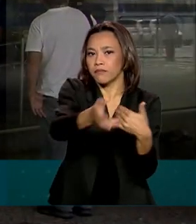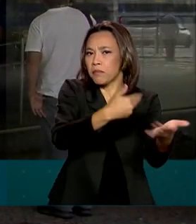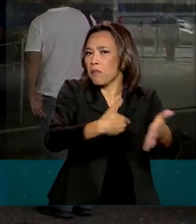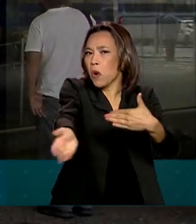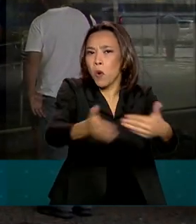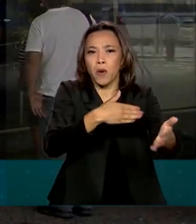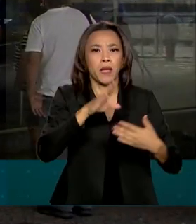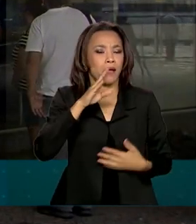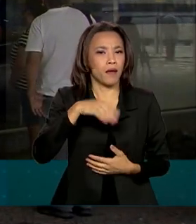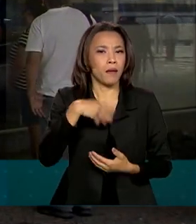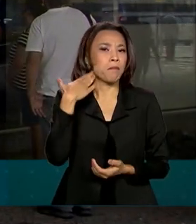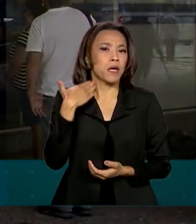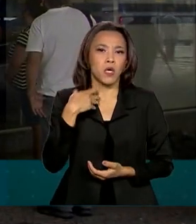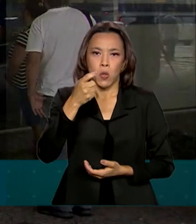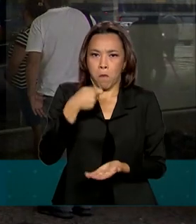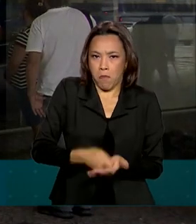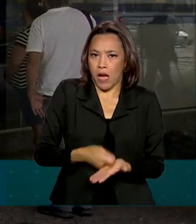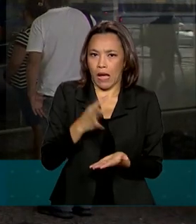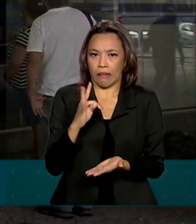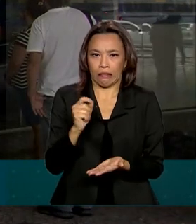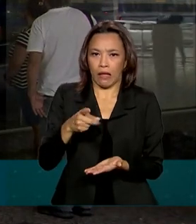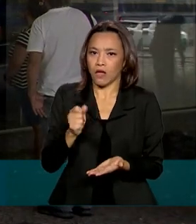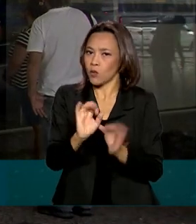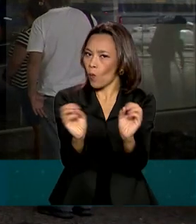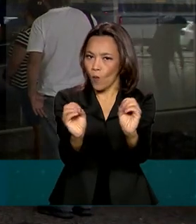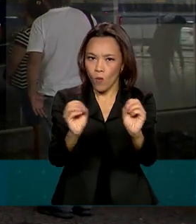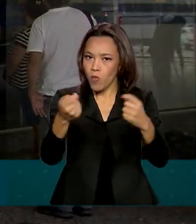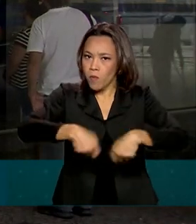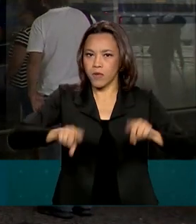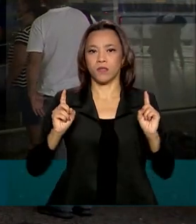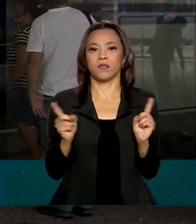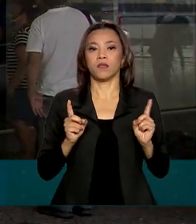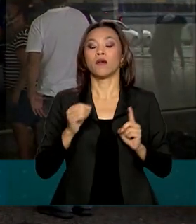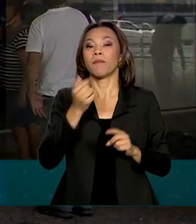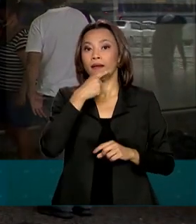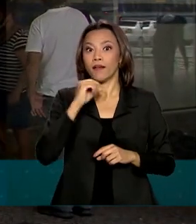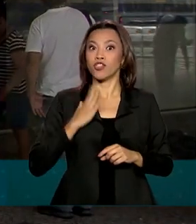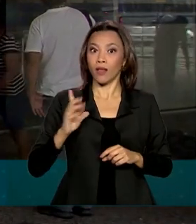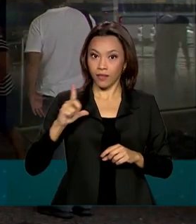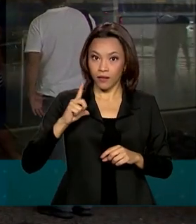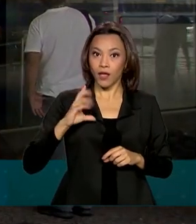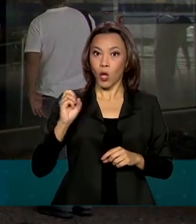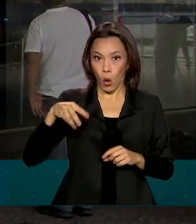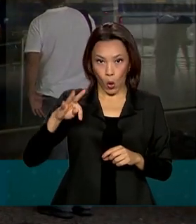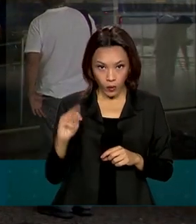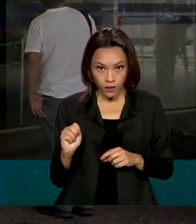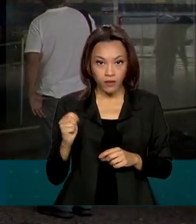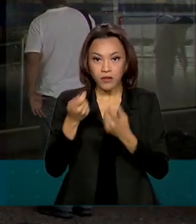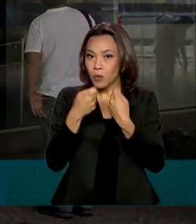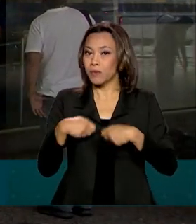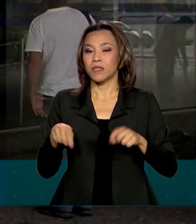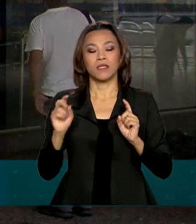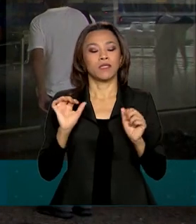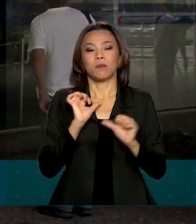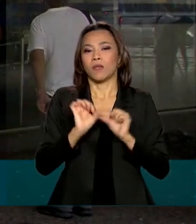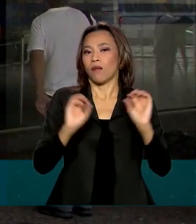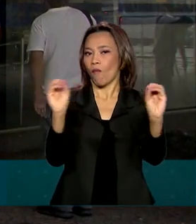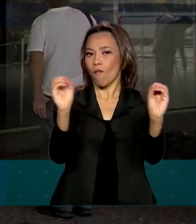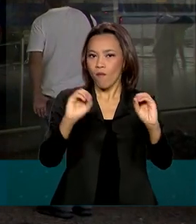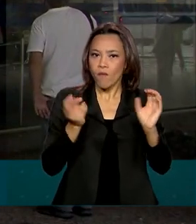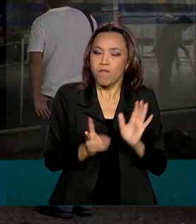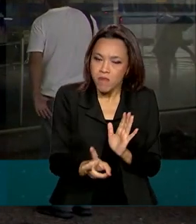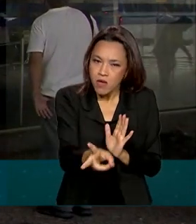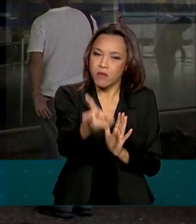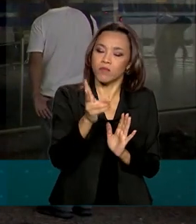sem cobrança de taxa. Para quem tem conta na Caixa Econômica Federal, nada muda. O calendário de pagamento do abono